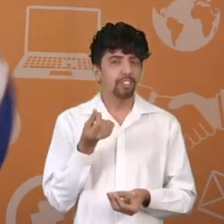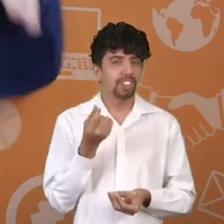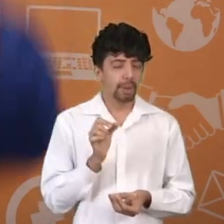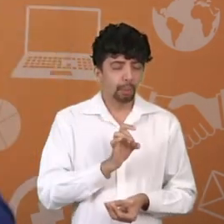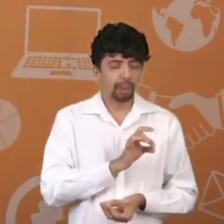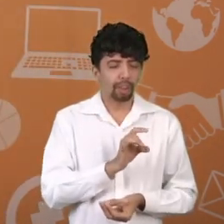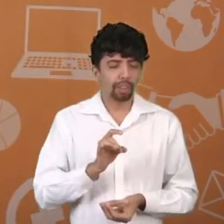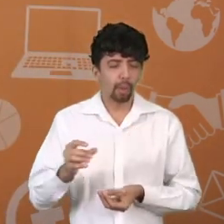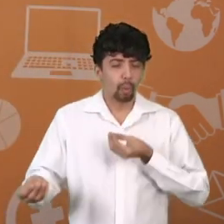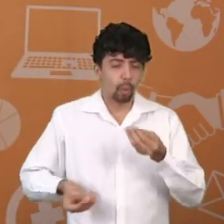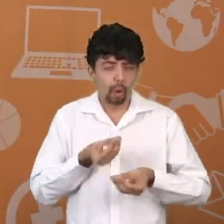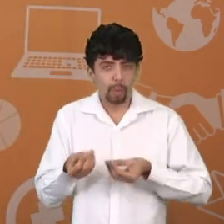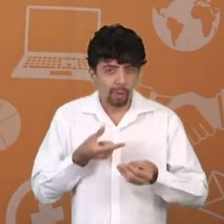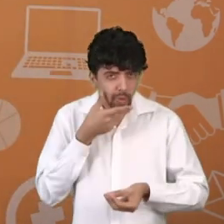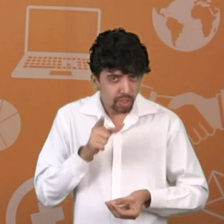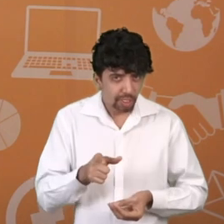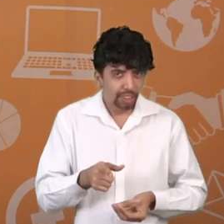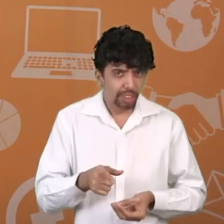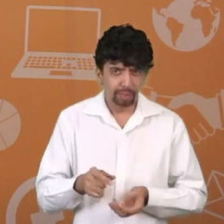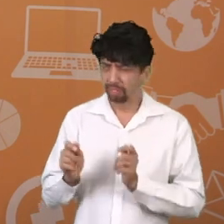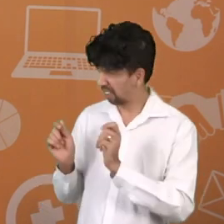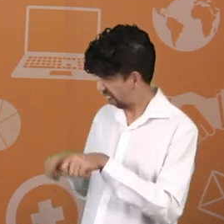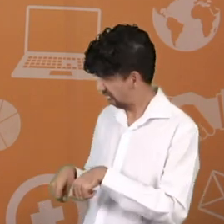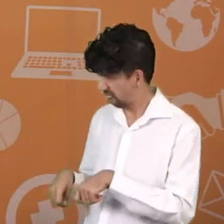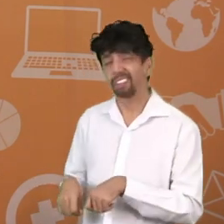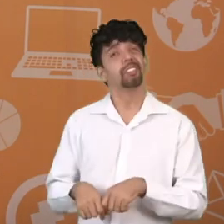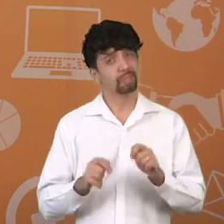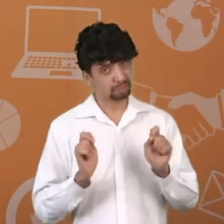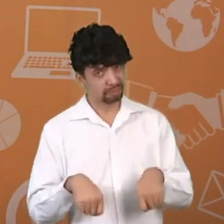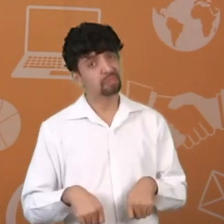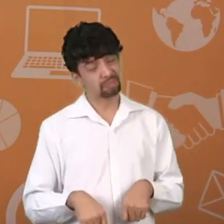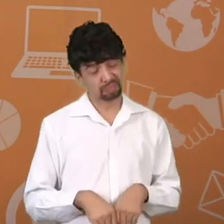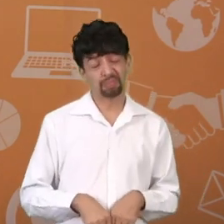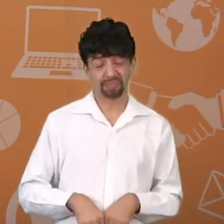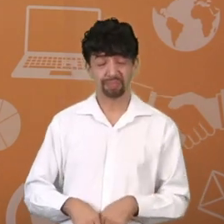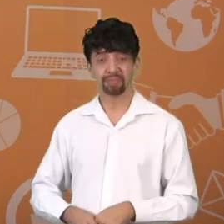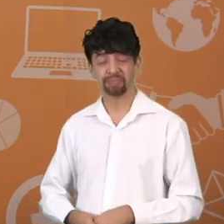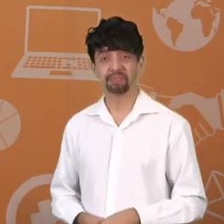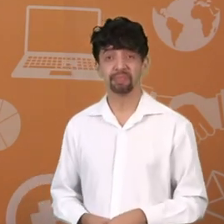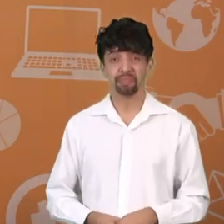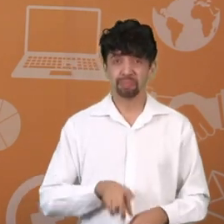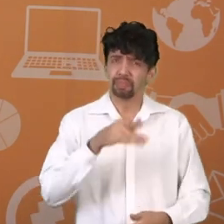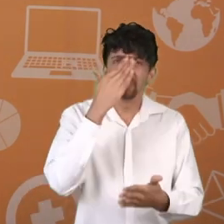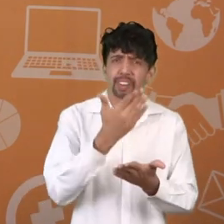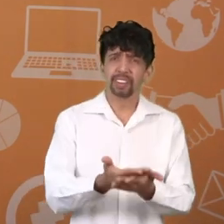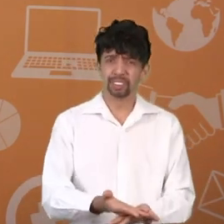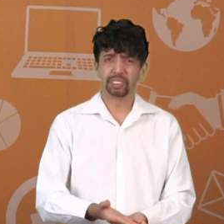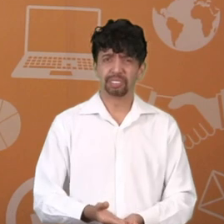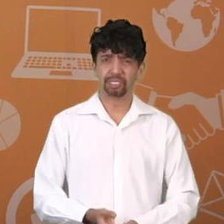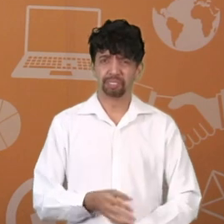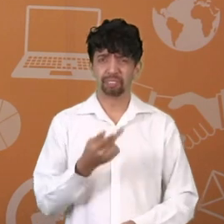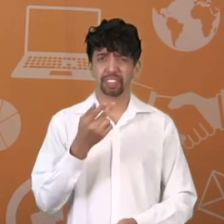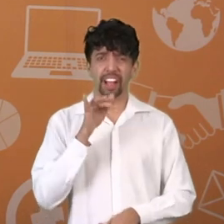eu poder represar. E até eliminar alguns gastos. É possível. A gente tem acesso em todos os lugares. Pode acreditar.